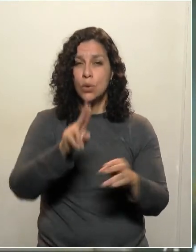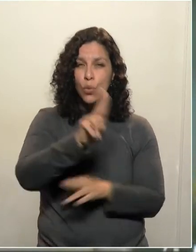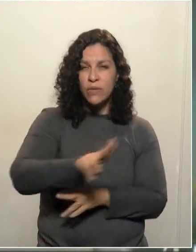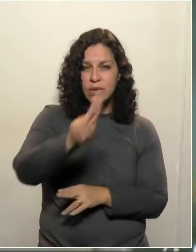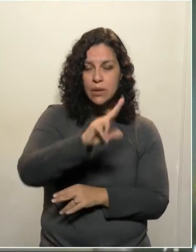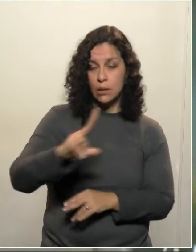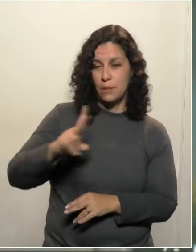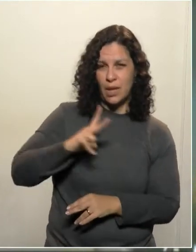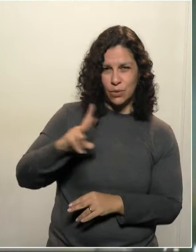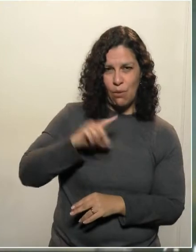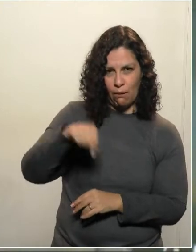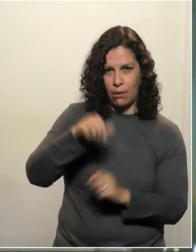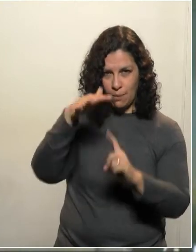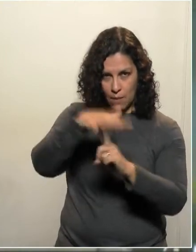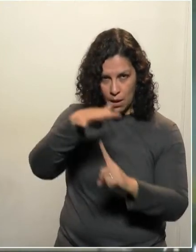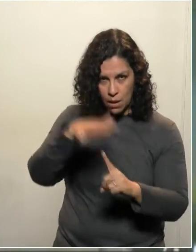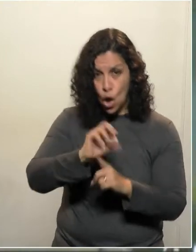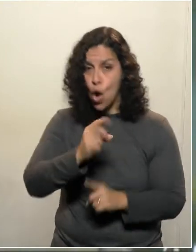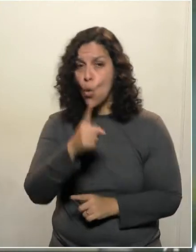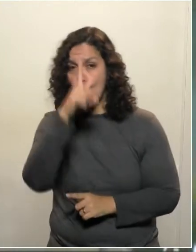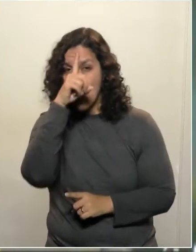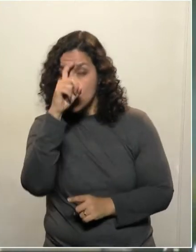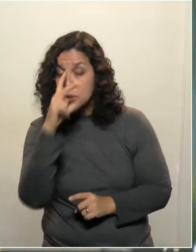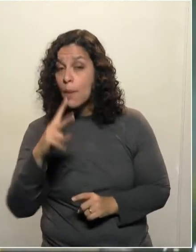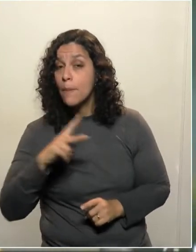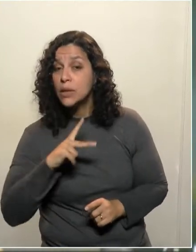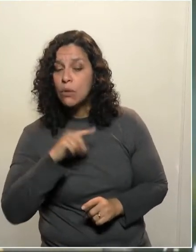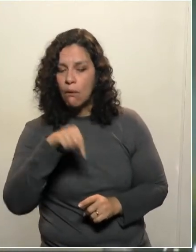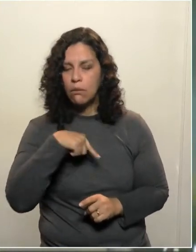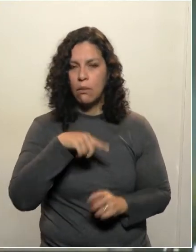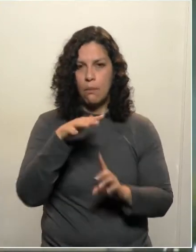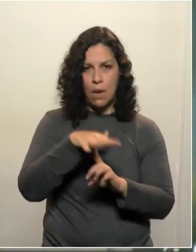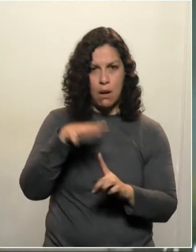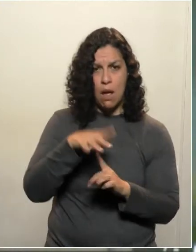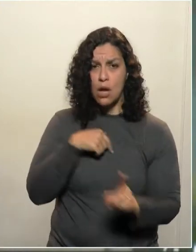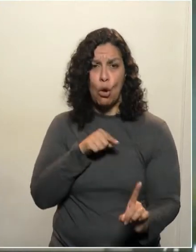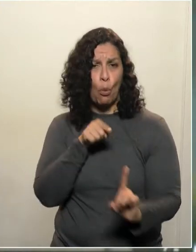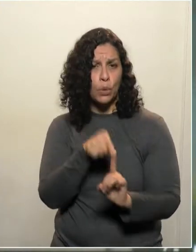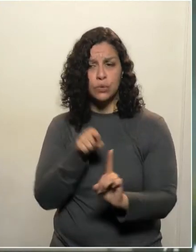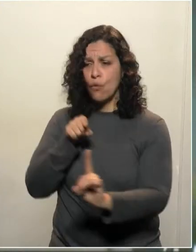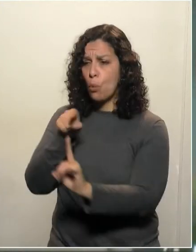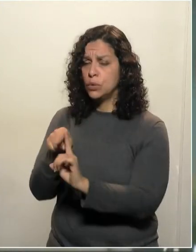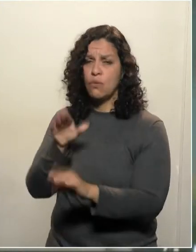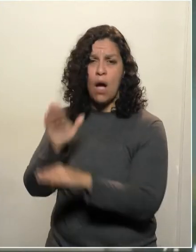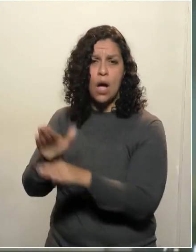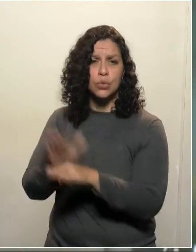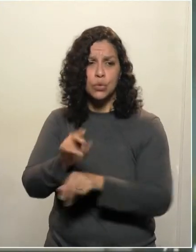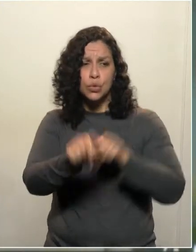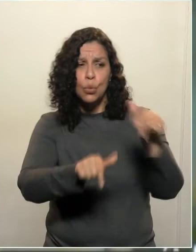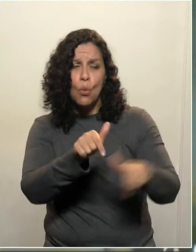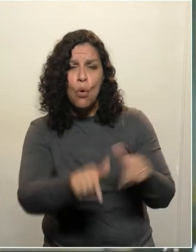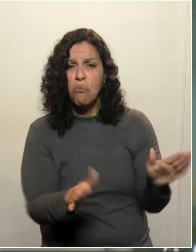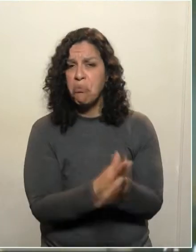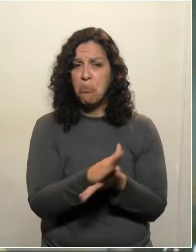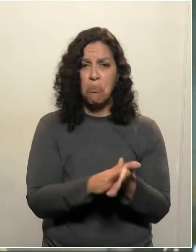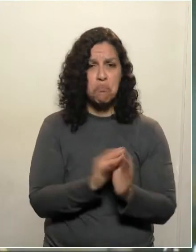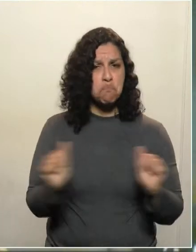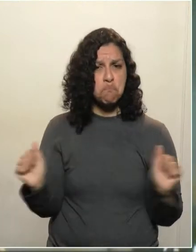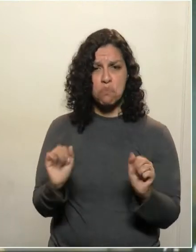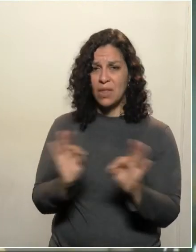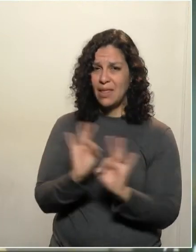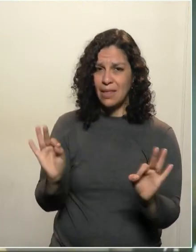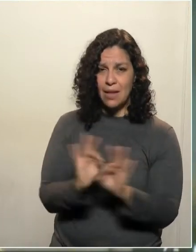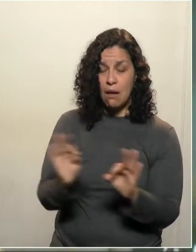aqui do Paraná, ou um hospital privado do Paraná, que não tem nenhum objetivo de ser benemerência,